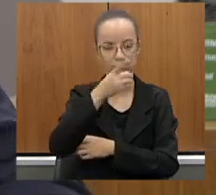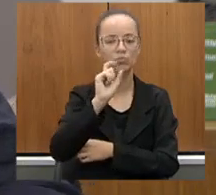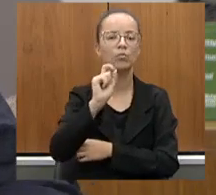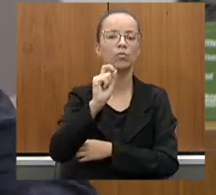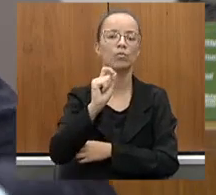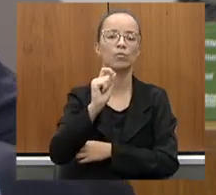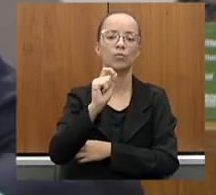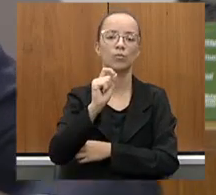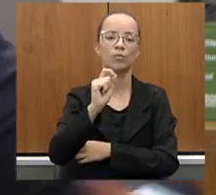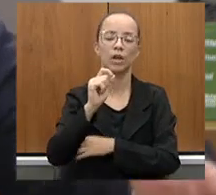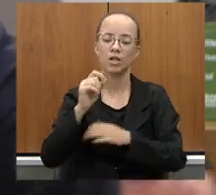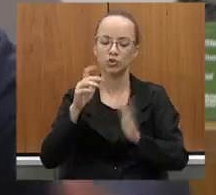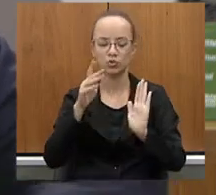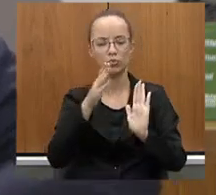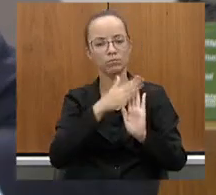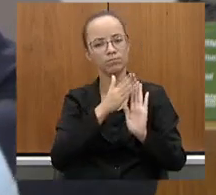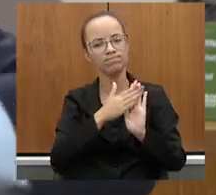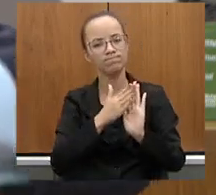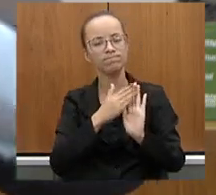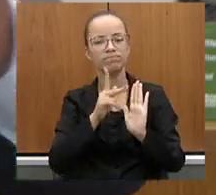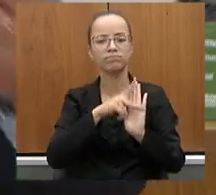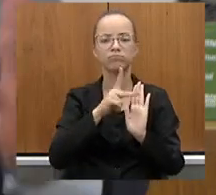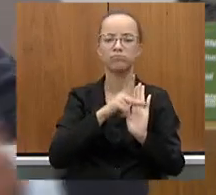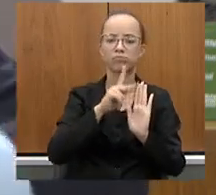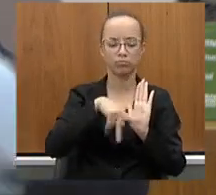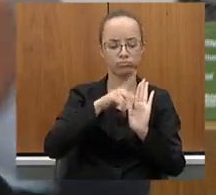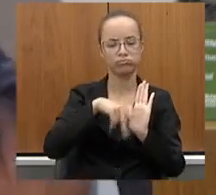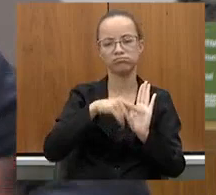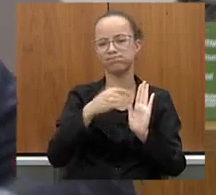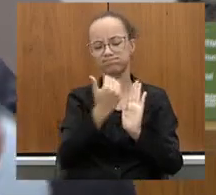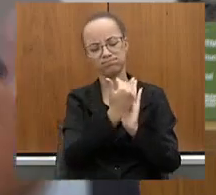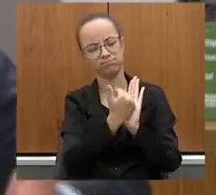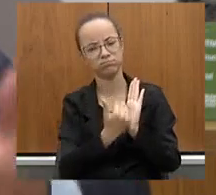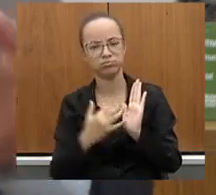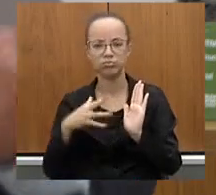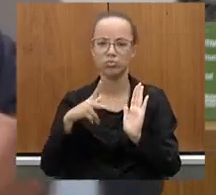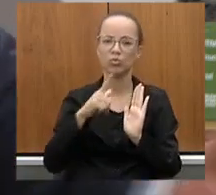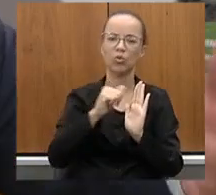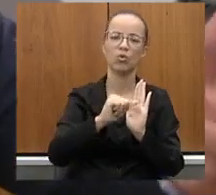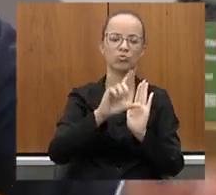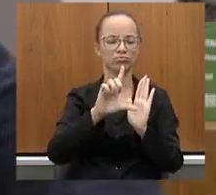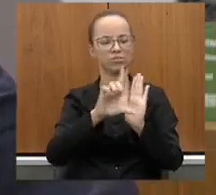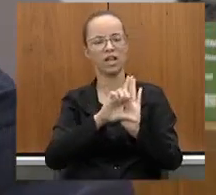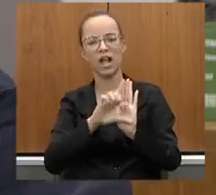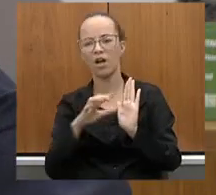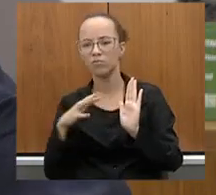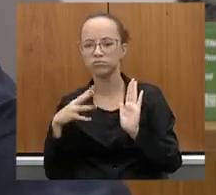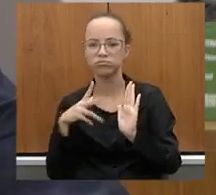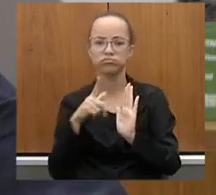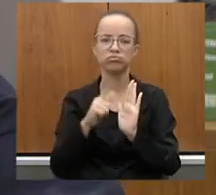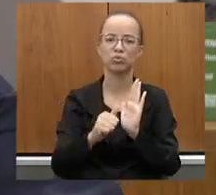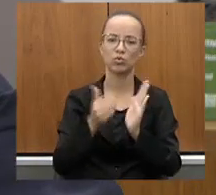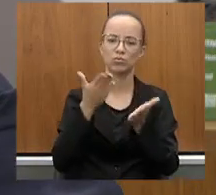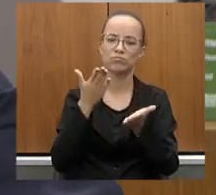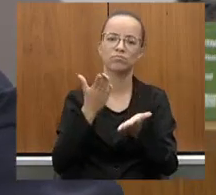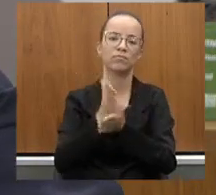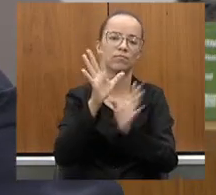através de todo o projeto pronto, todo o procedimento legal terminado, a assinatura das concessões.